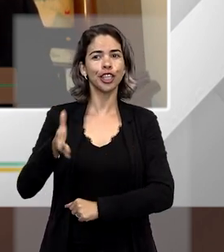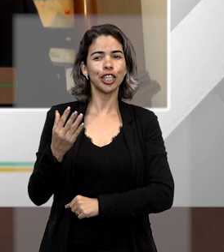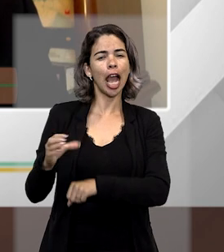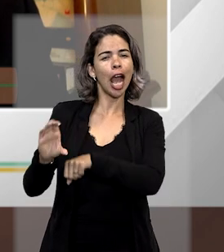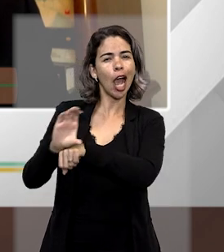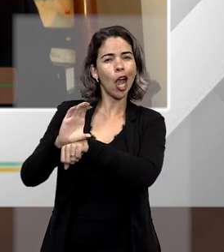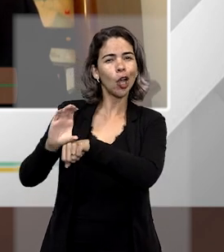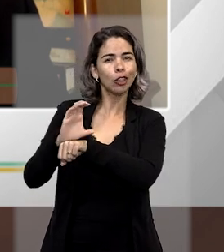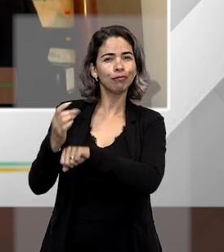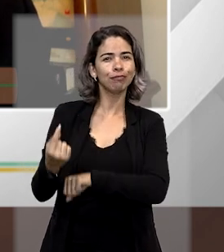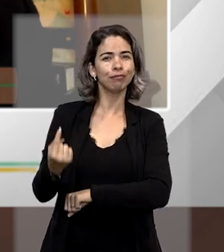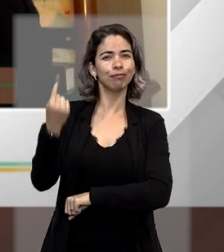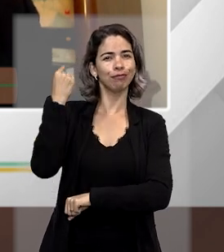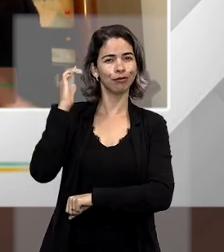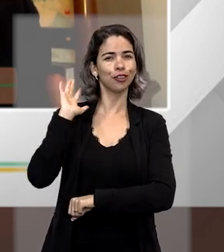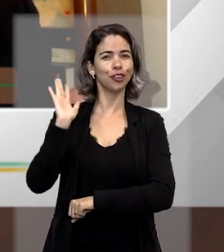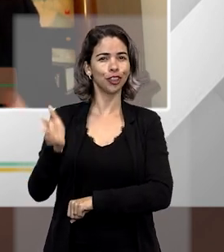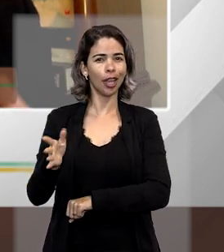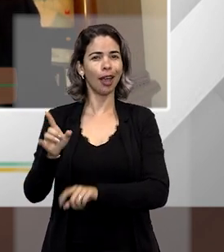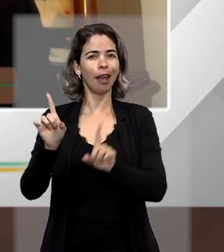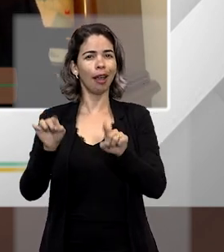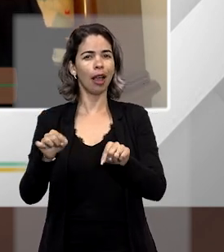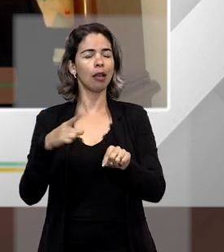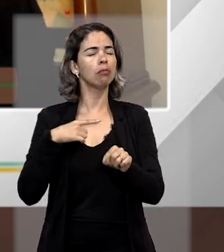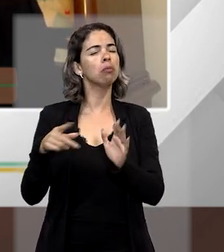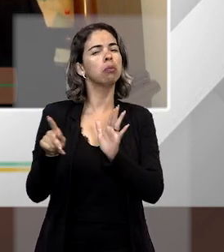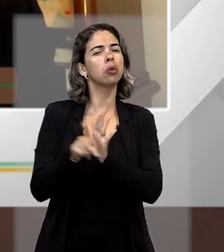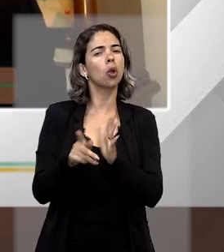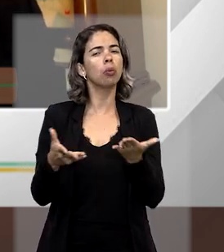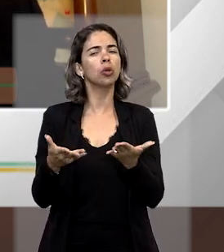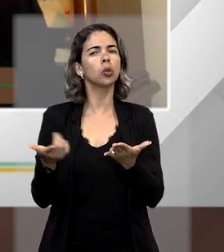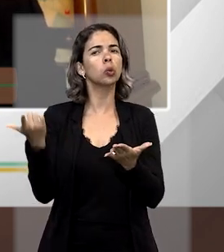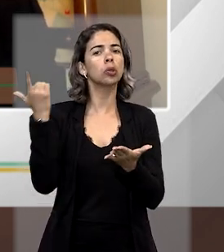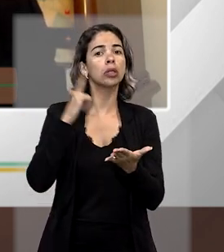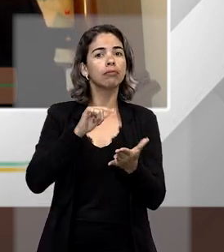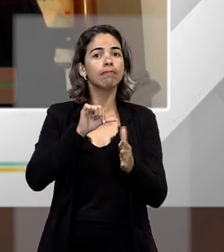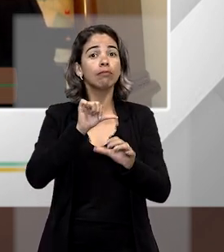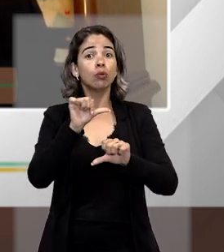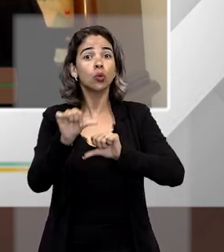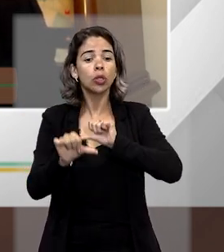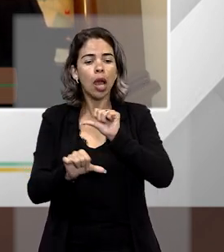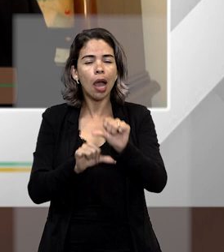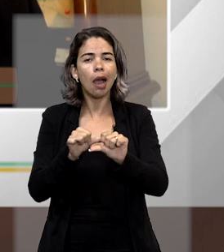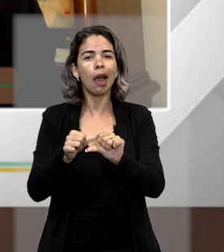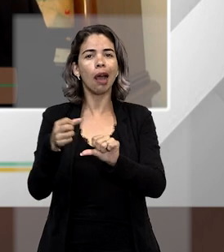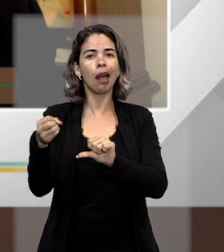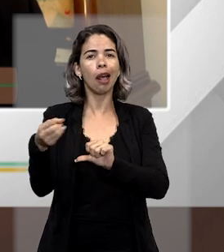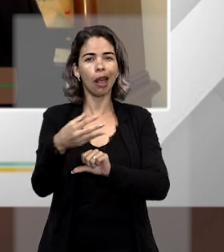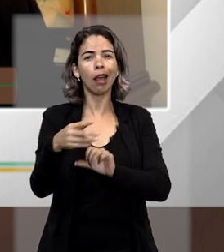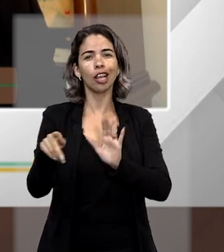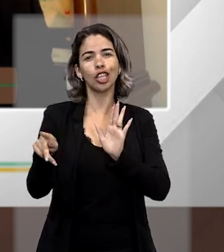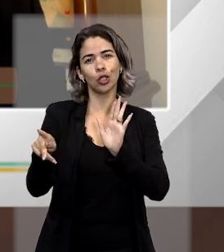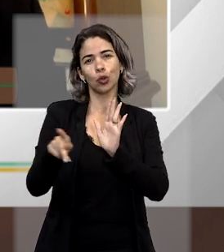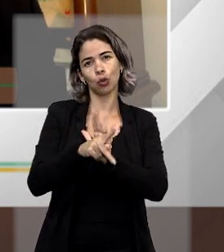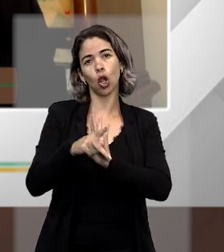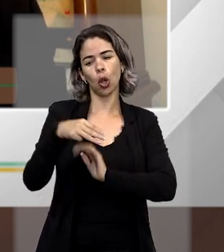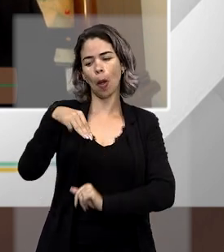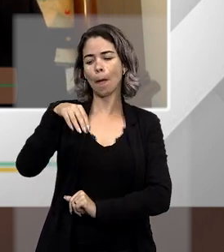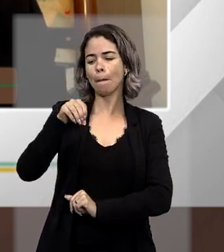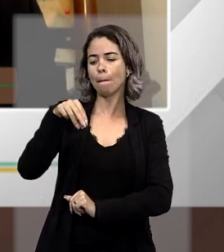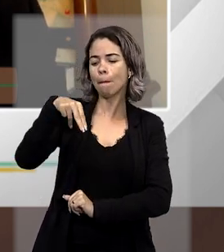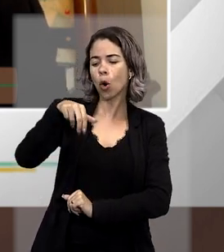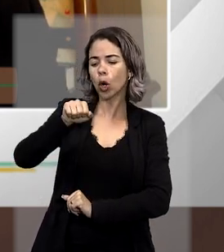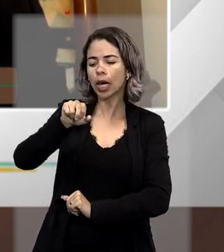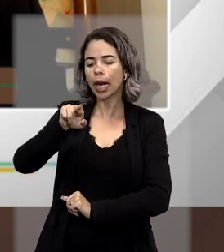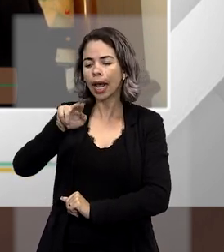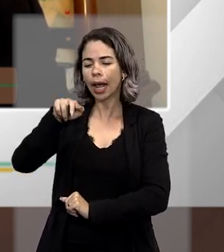no constitucionalismo, que era um constitucionalismo ali de restauração, quando se restauravam monarquias, como aconteceu na